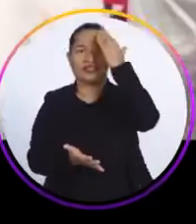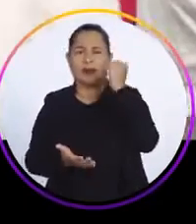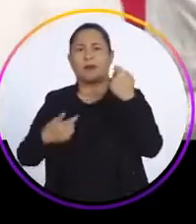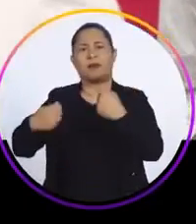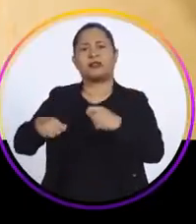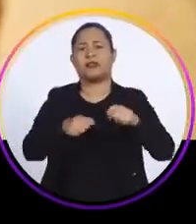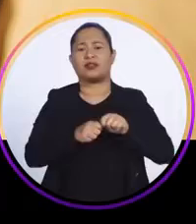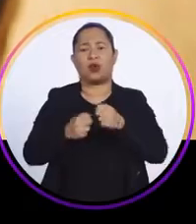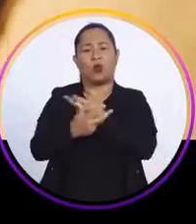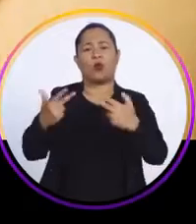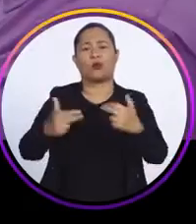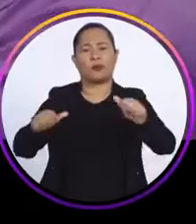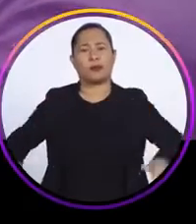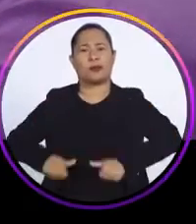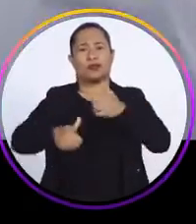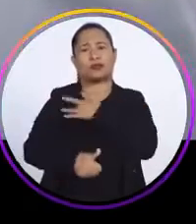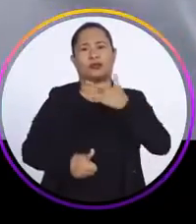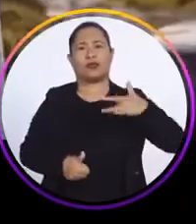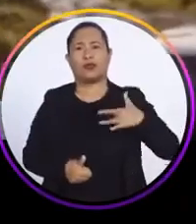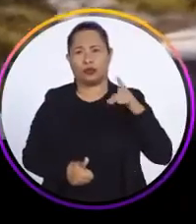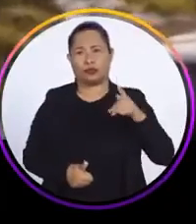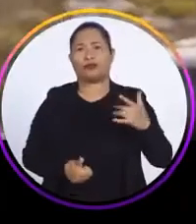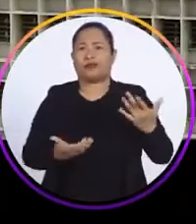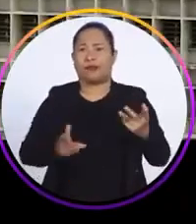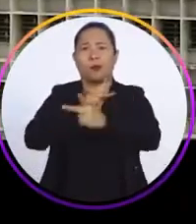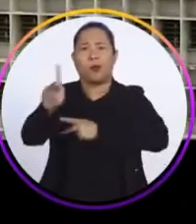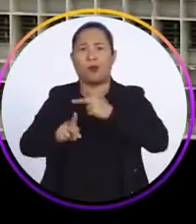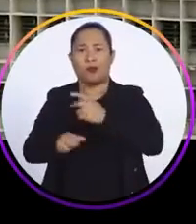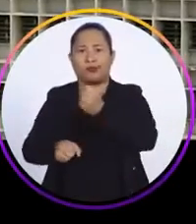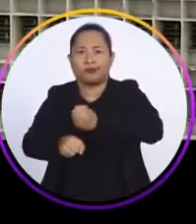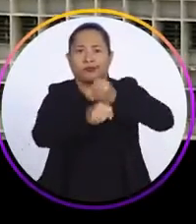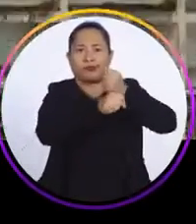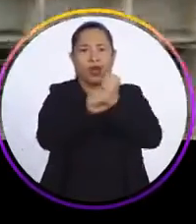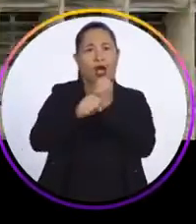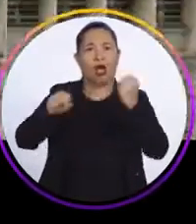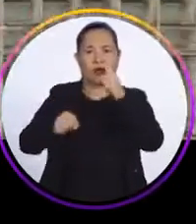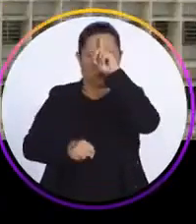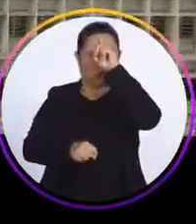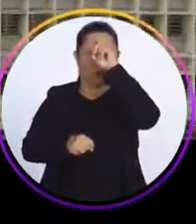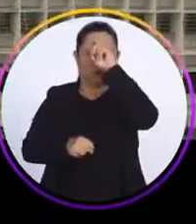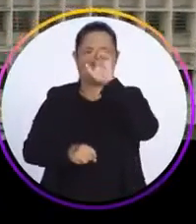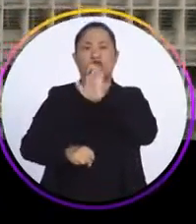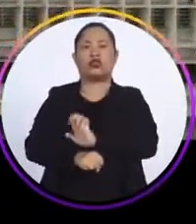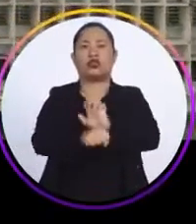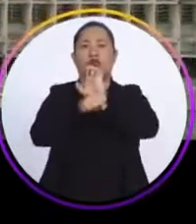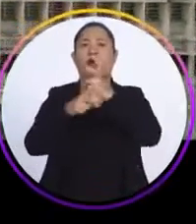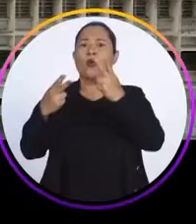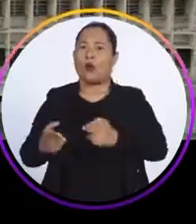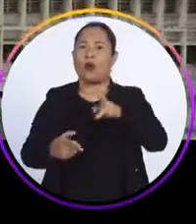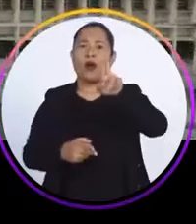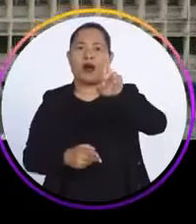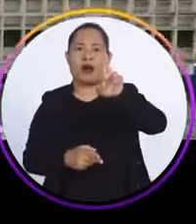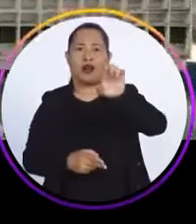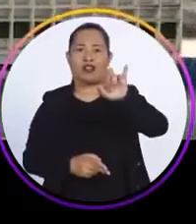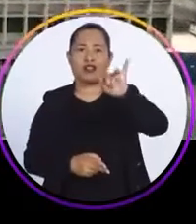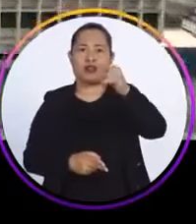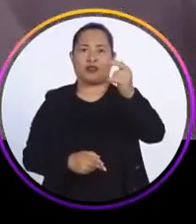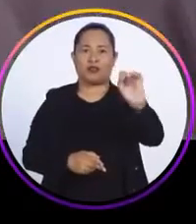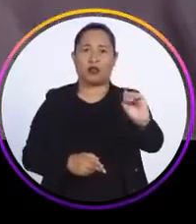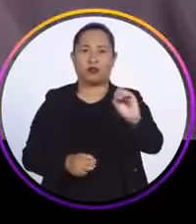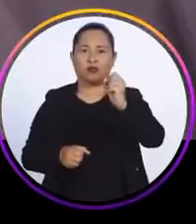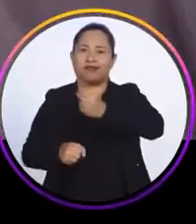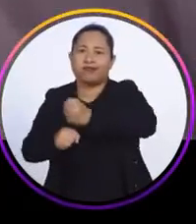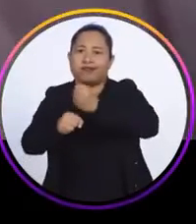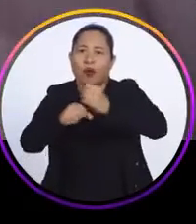Raquel sabe o que precisa ser feito pra melhorar a saúde da nossa gente. Vai reformar grandes hospitais estaduais como o da Restauração.